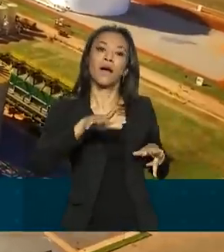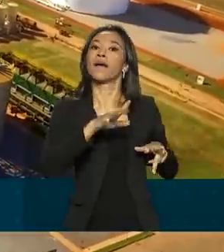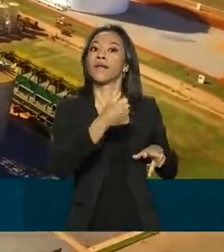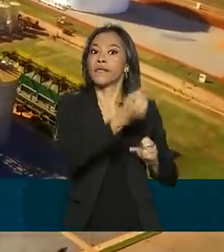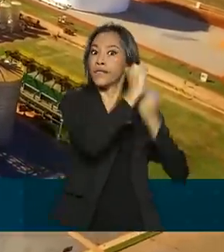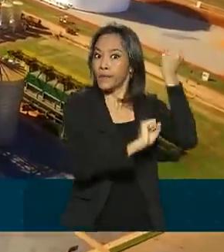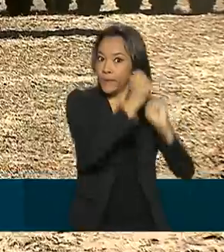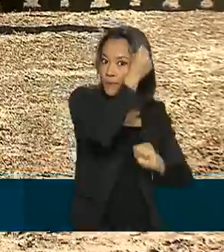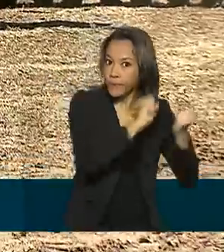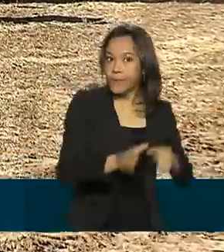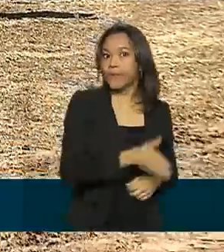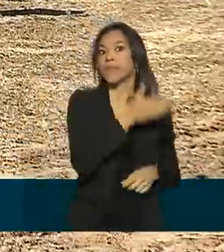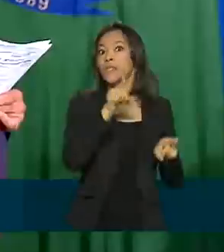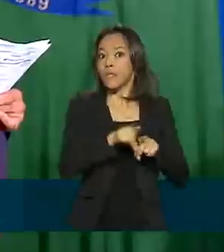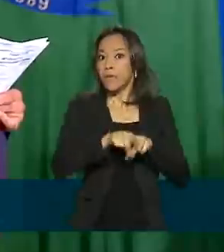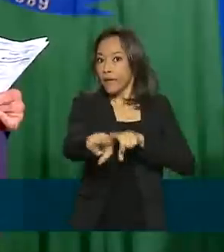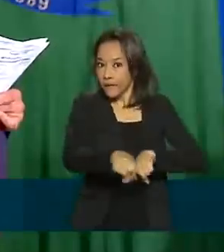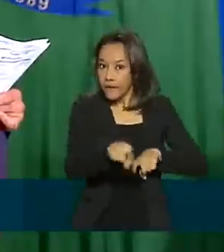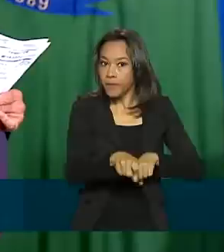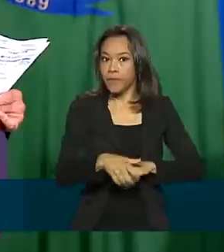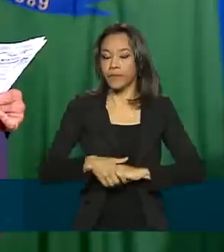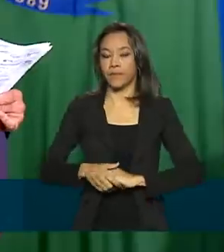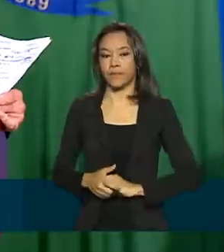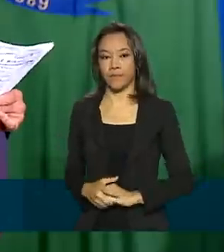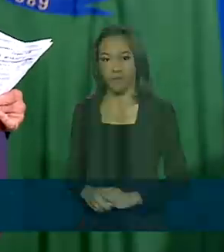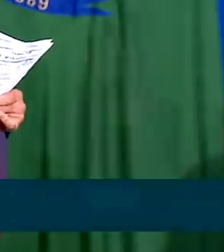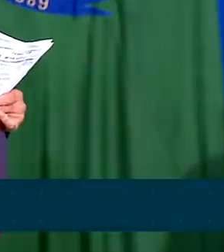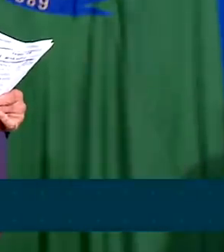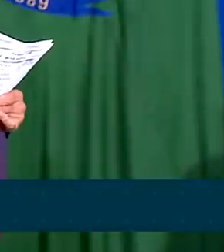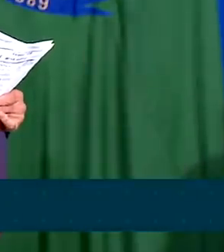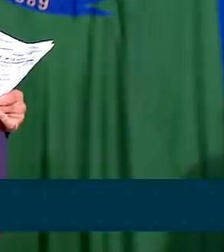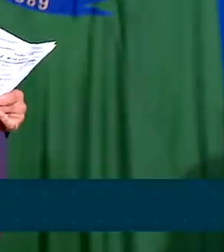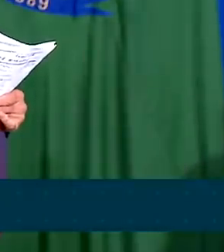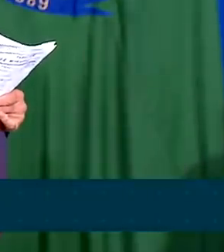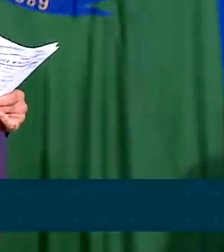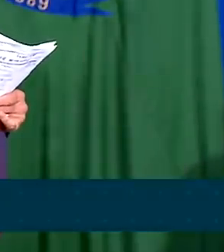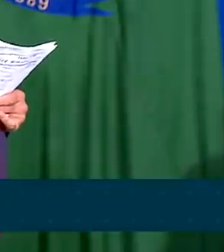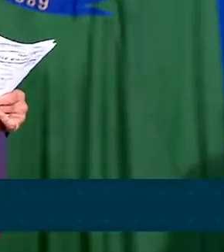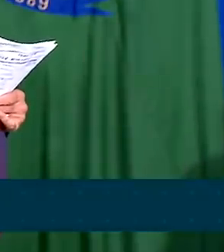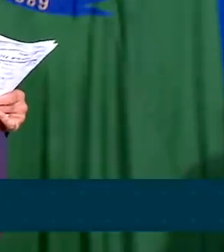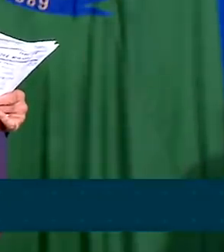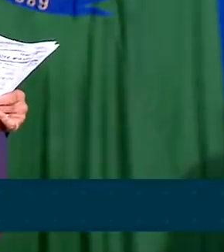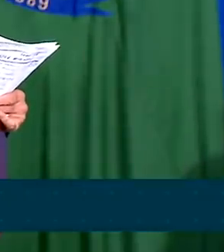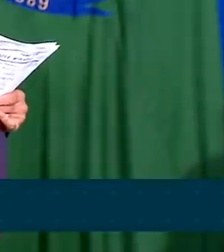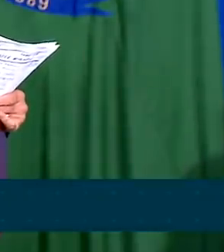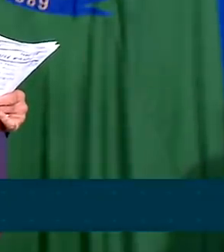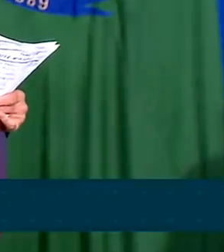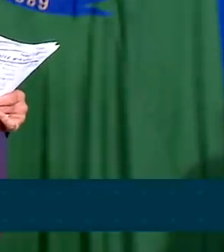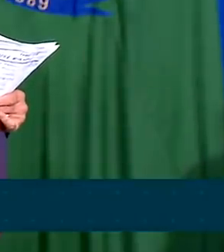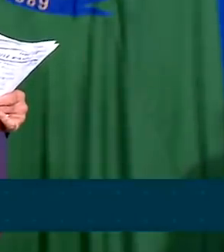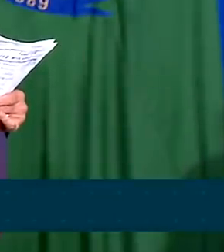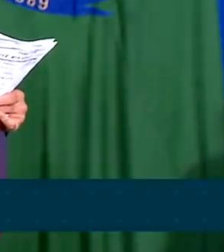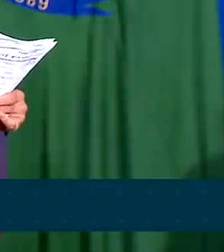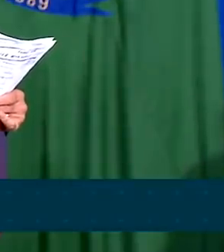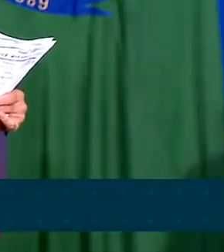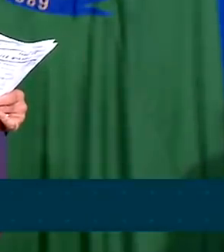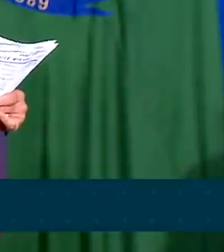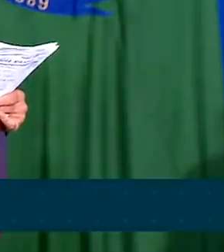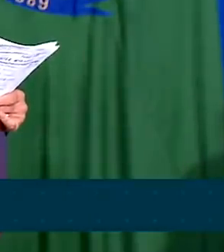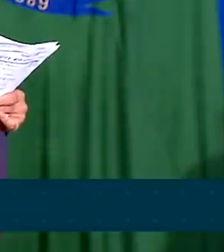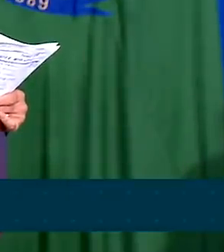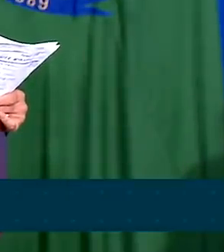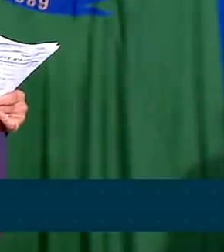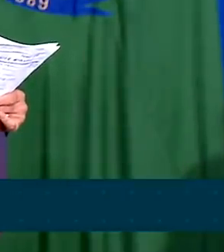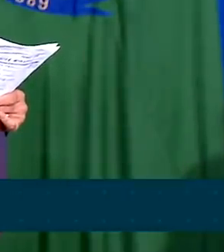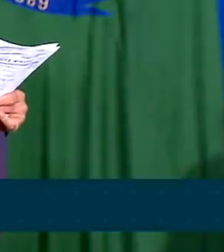como o industrial e agrícola. É um salto, realmente, para a questão das comunicações no Brasil, bem como quando